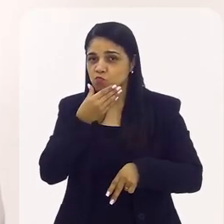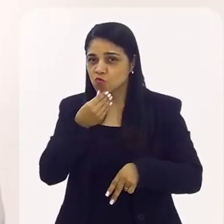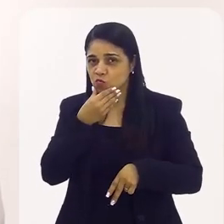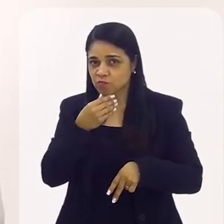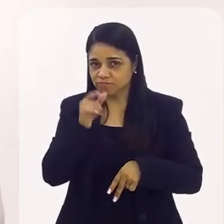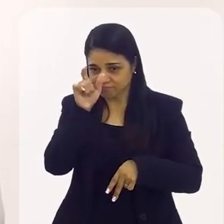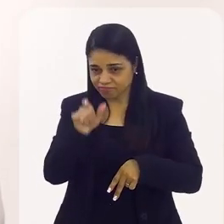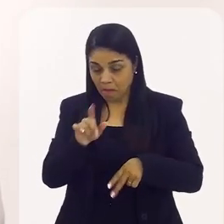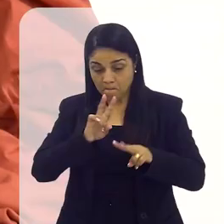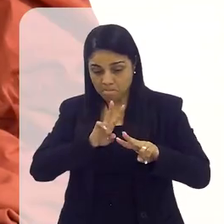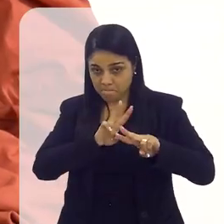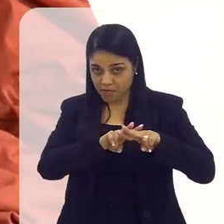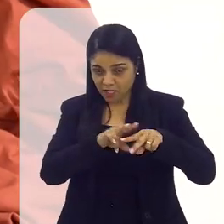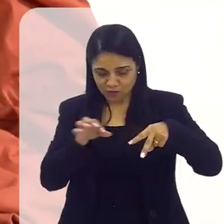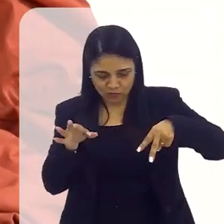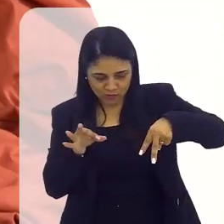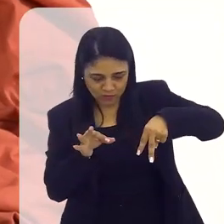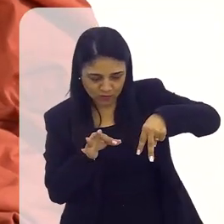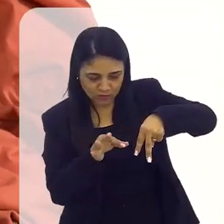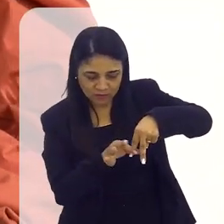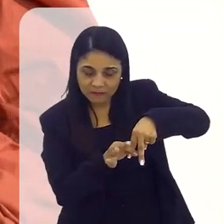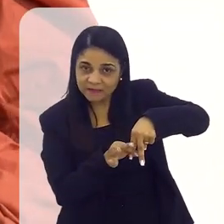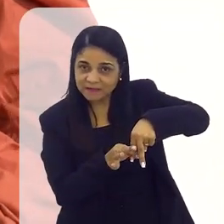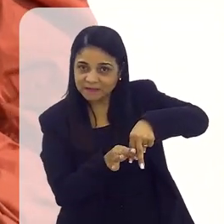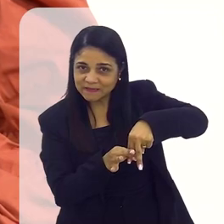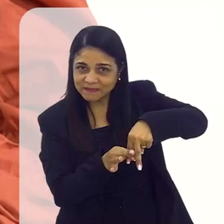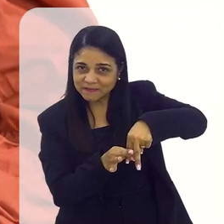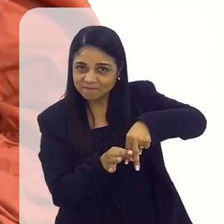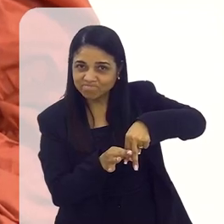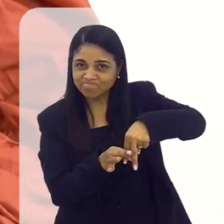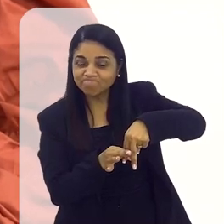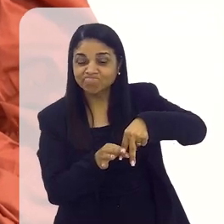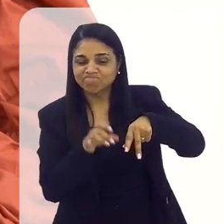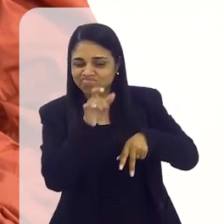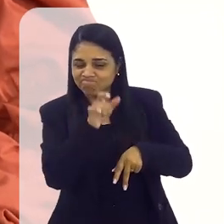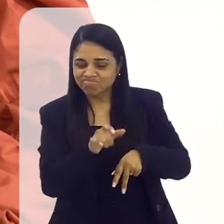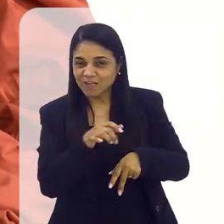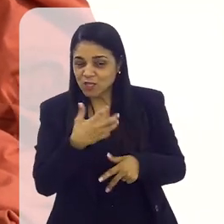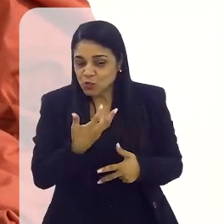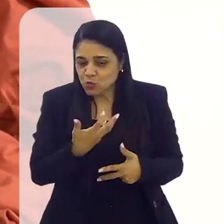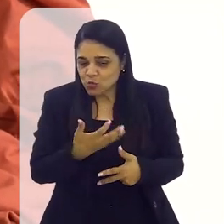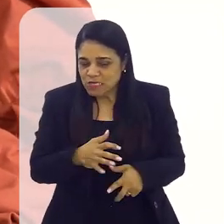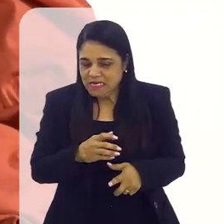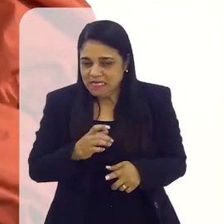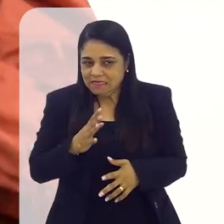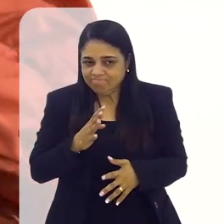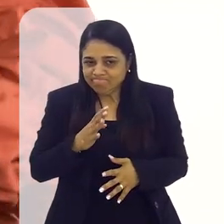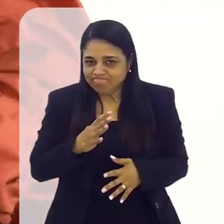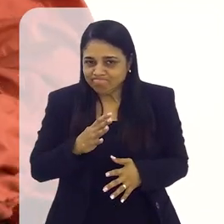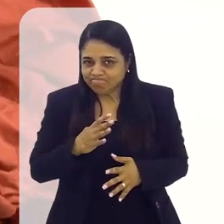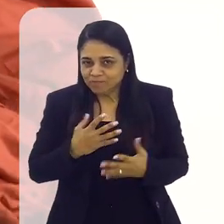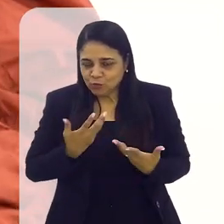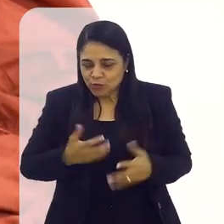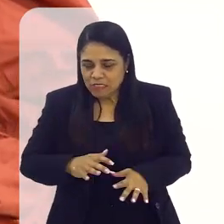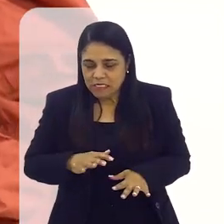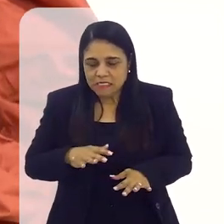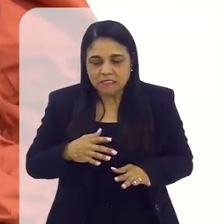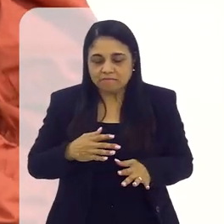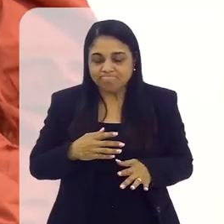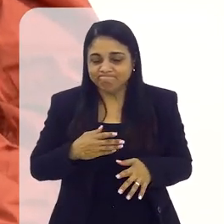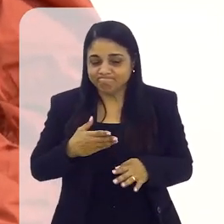eletrônica. Ah, foi. Esse rapaz, ele estava, assim, não queria, estava com uma resistência por causa da